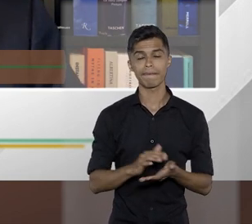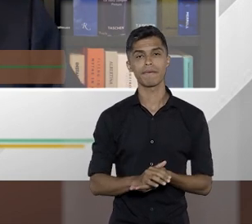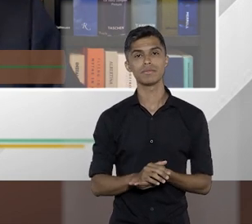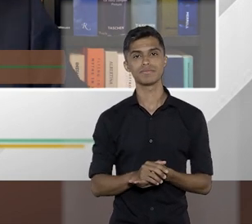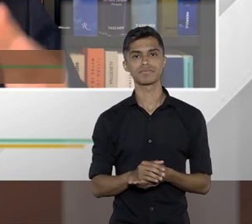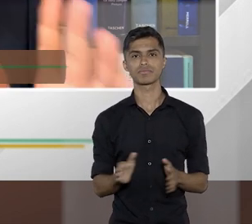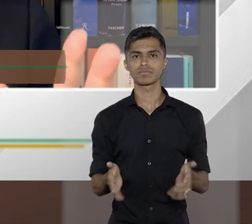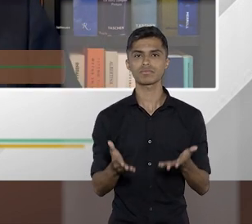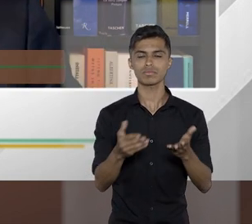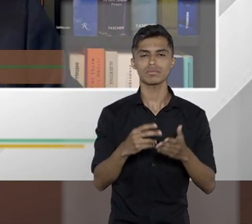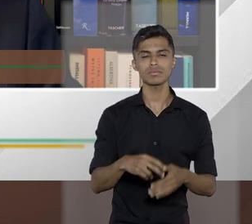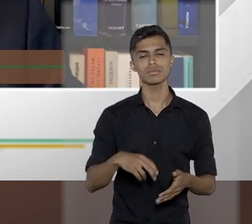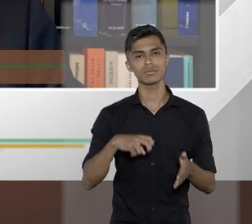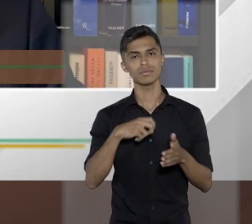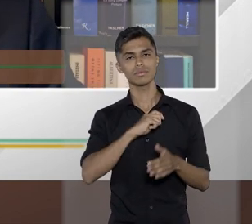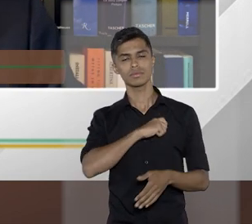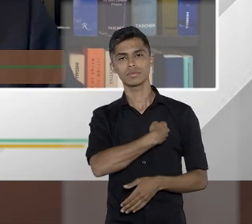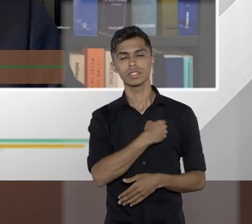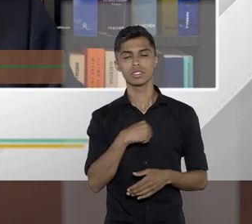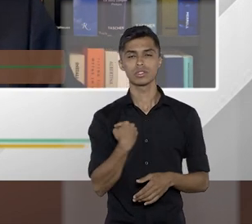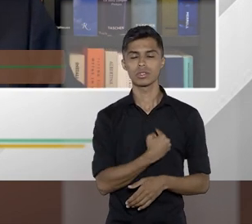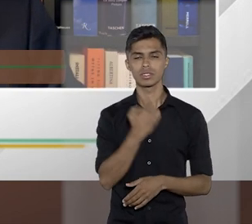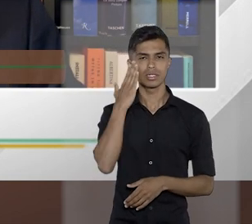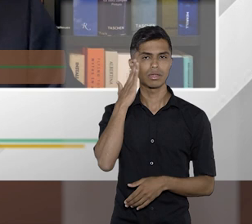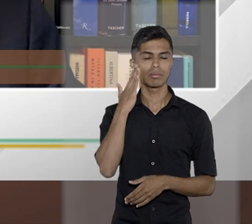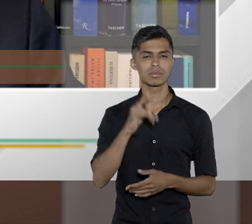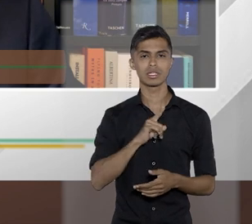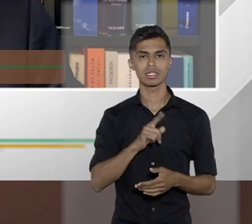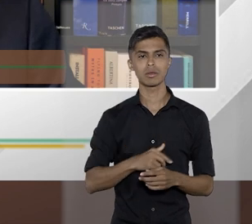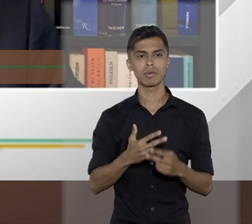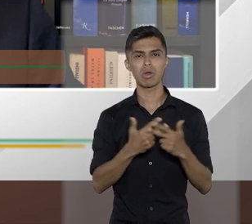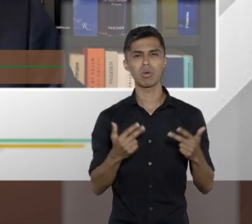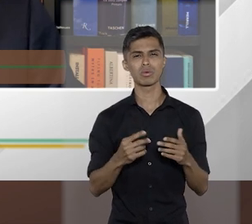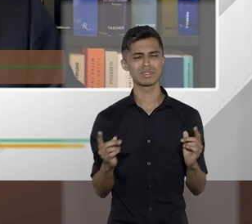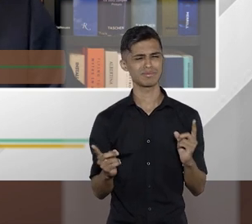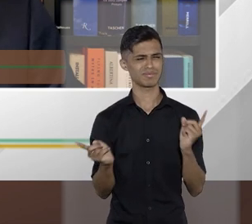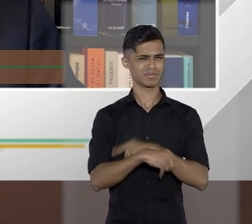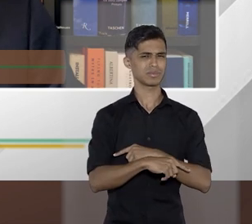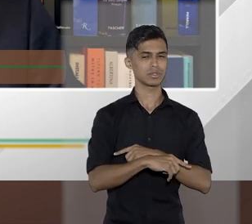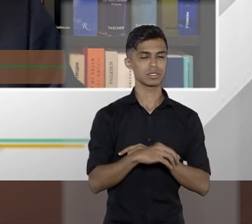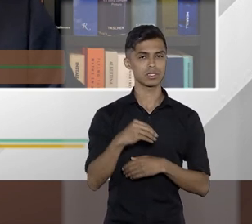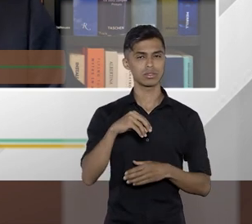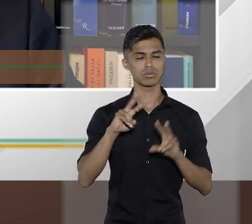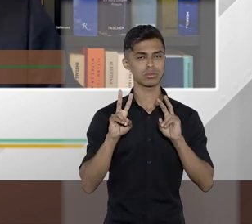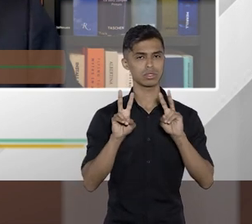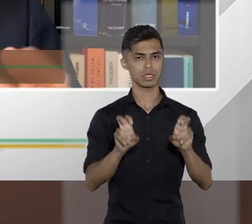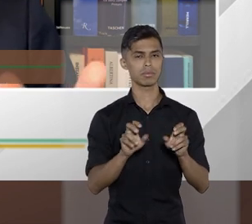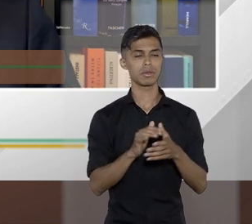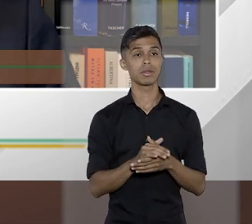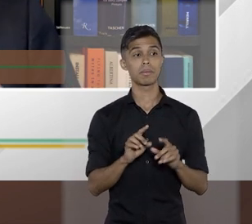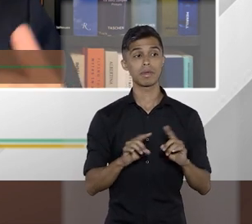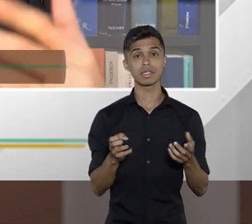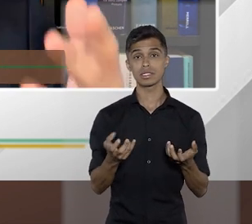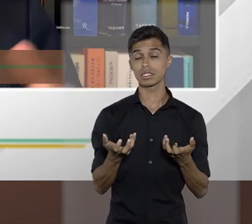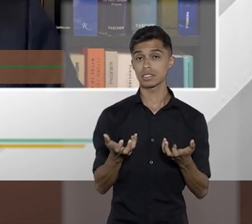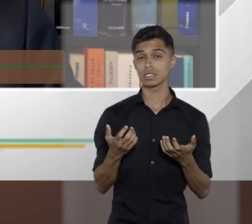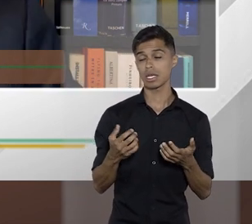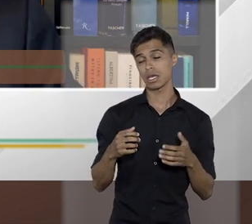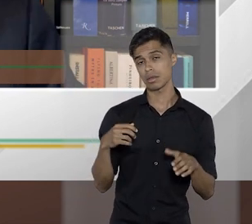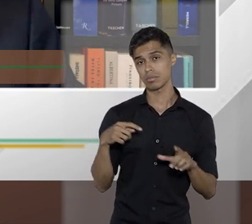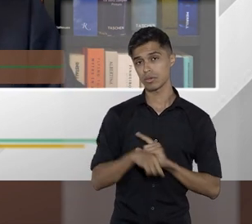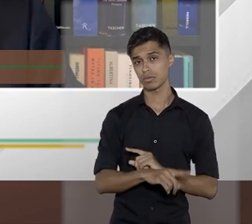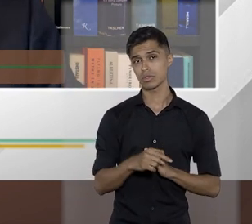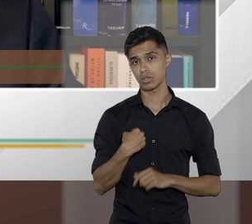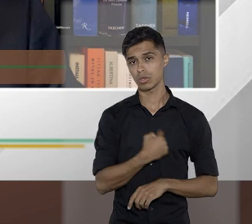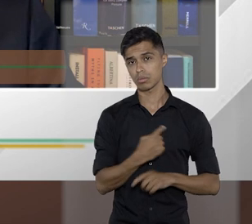incentivos fiscais, a gente sabe que existe uma grande controvérsia a respeito do assunto, mas se quiserem aprofundar, a gente